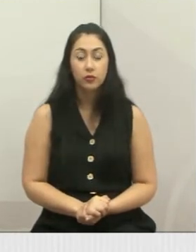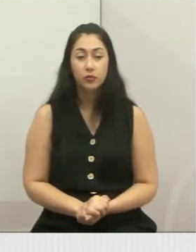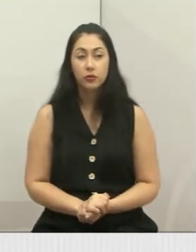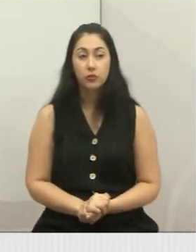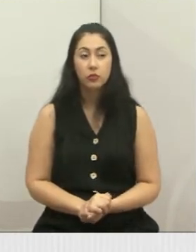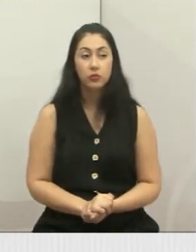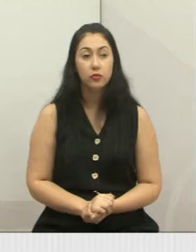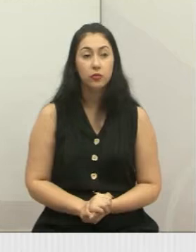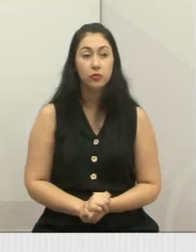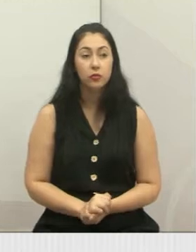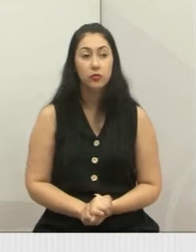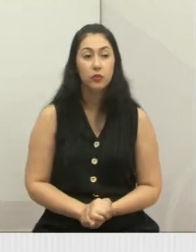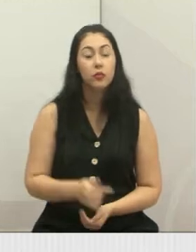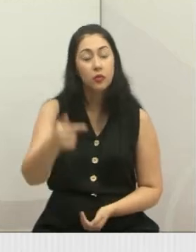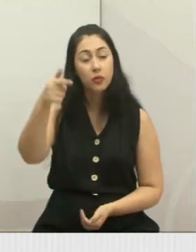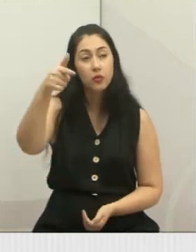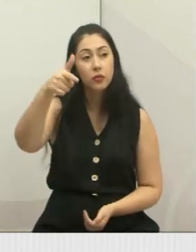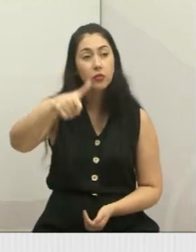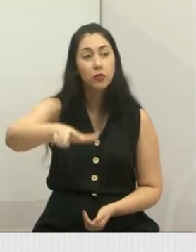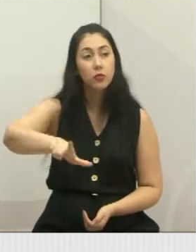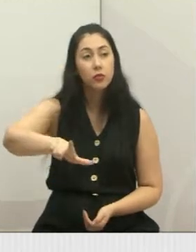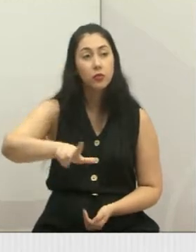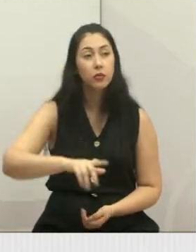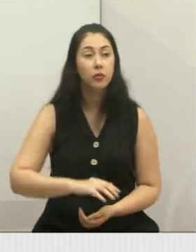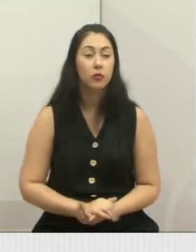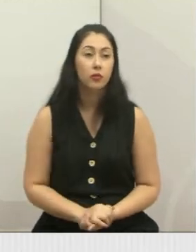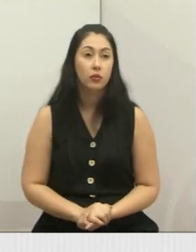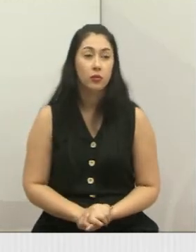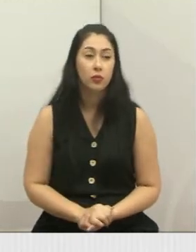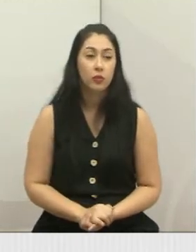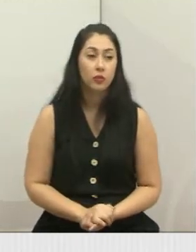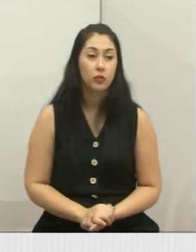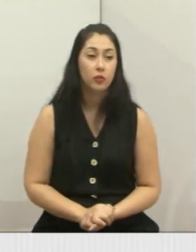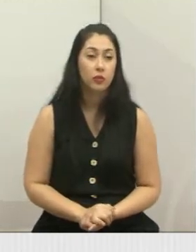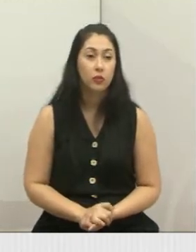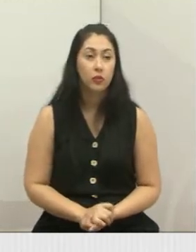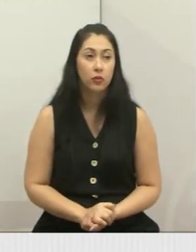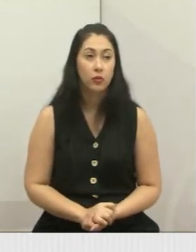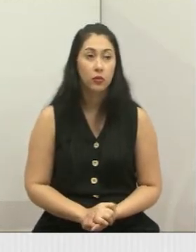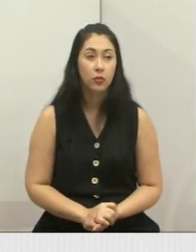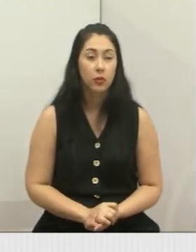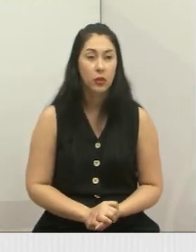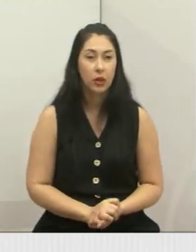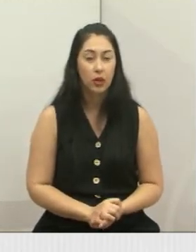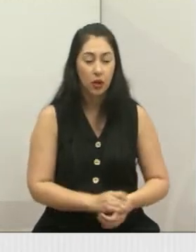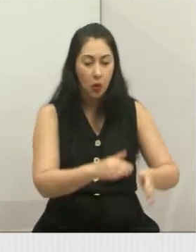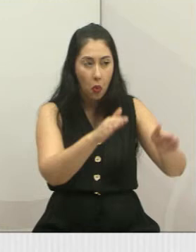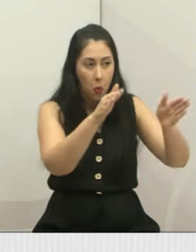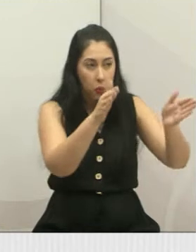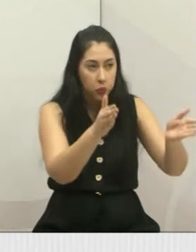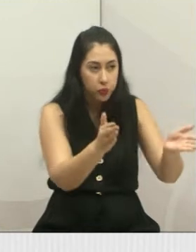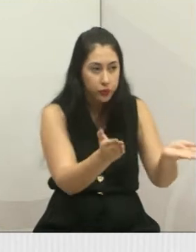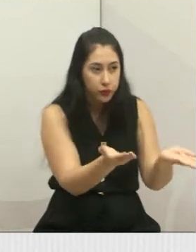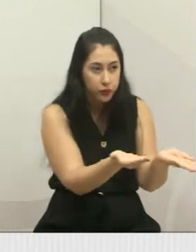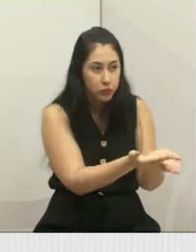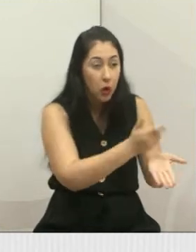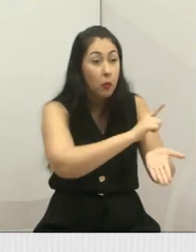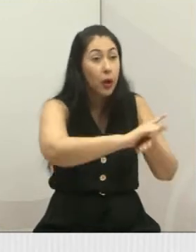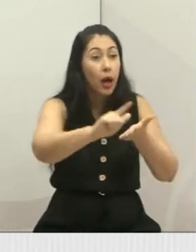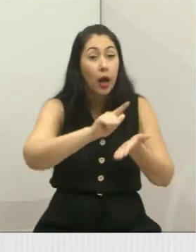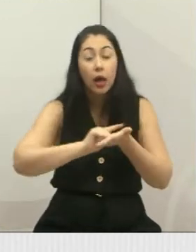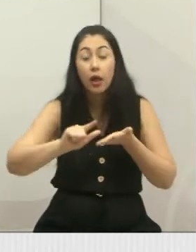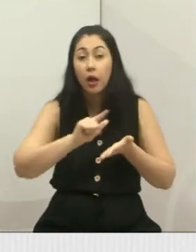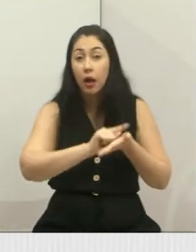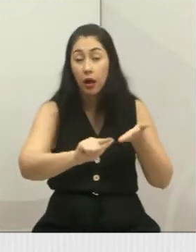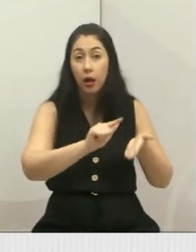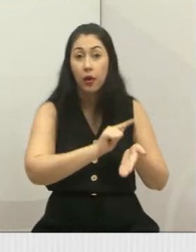A foto 4, limpeza do valetão na Avenida dos